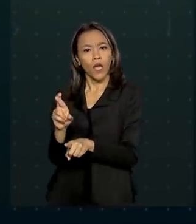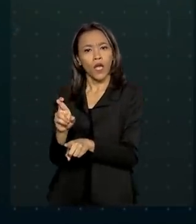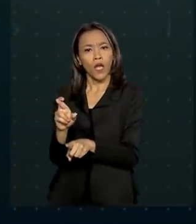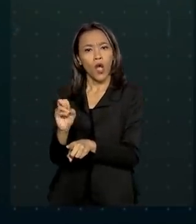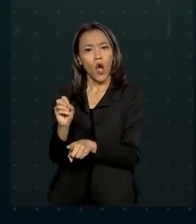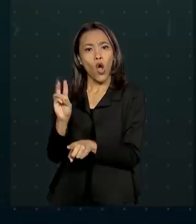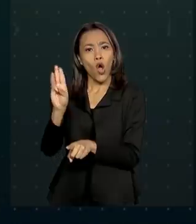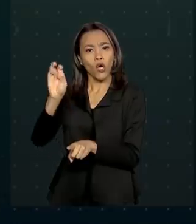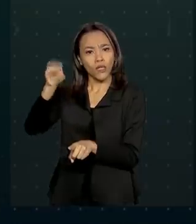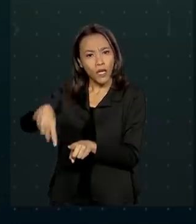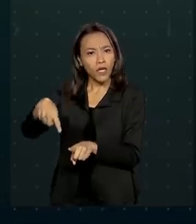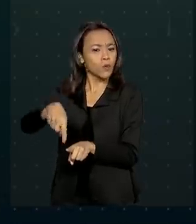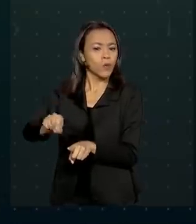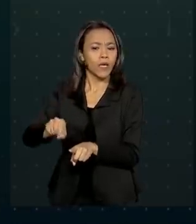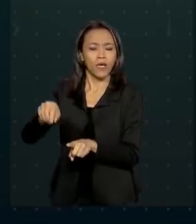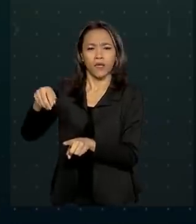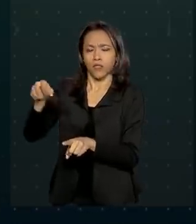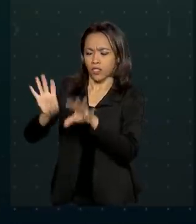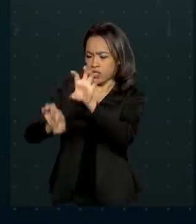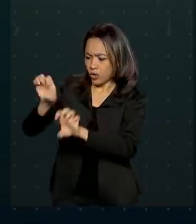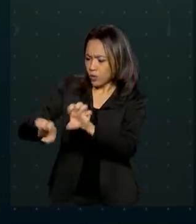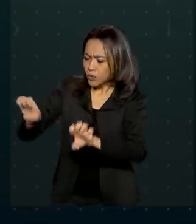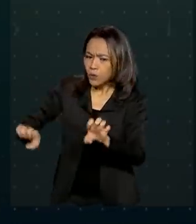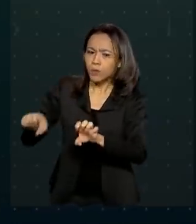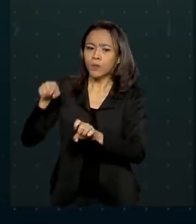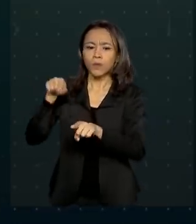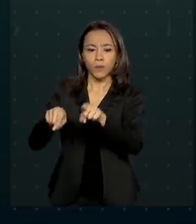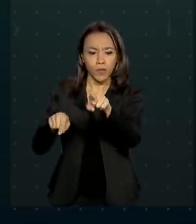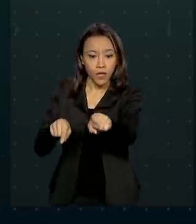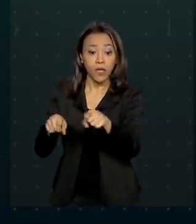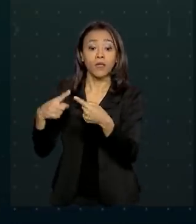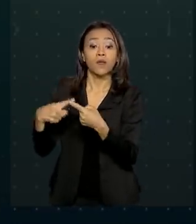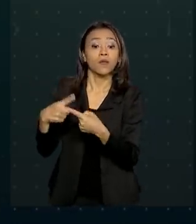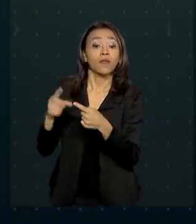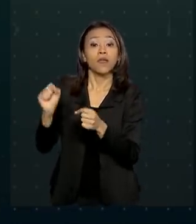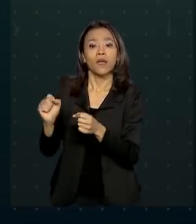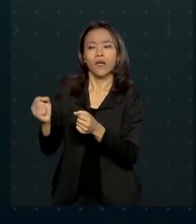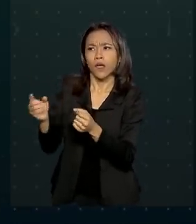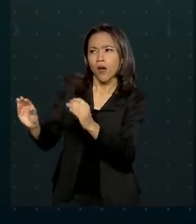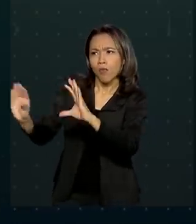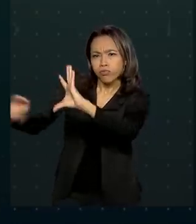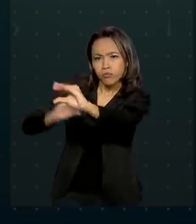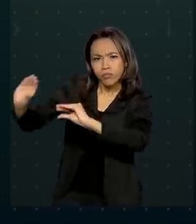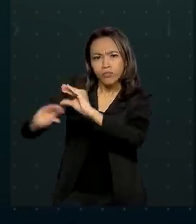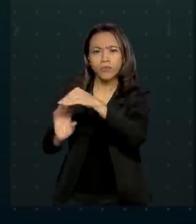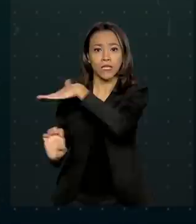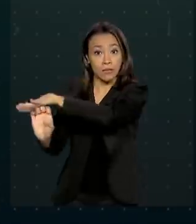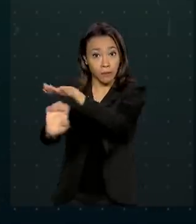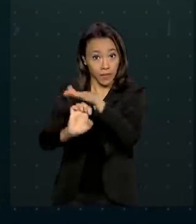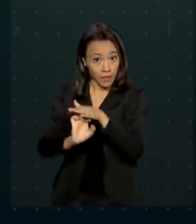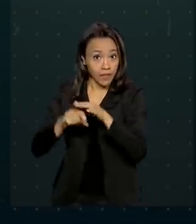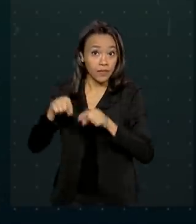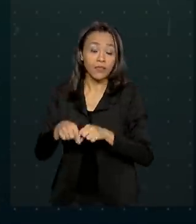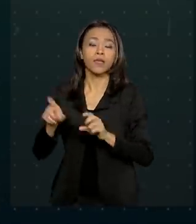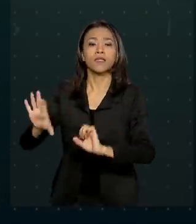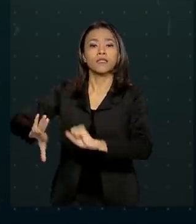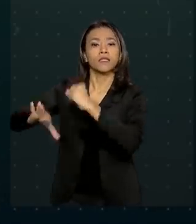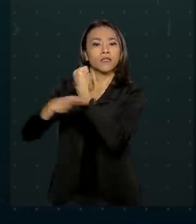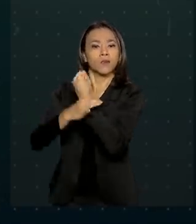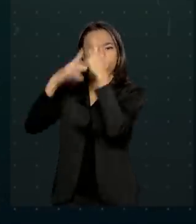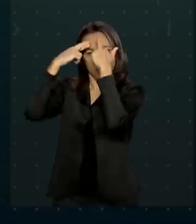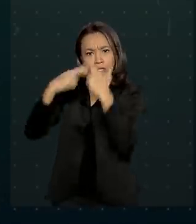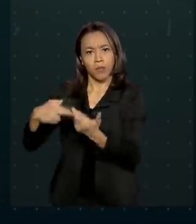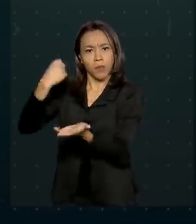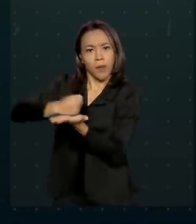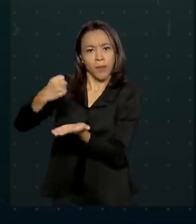ordem estão medidas estruturantes, como arcabouço normativo, atração de investimentos privados, maior segurança jurídica